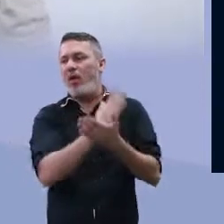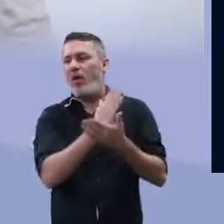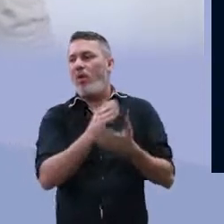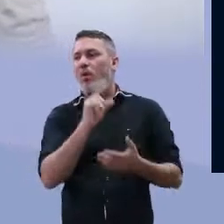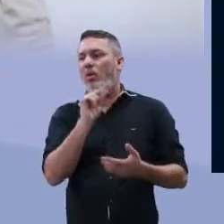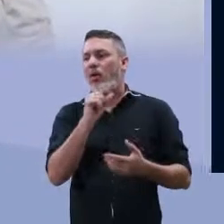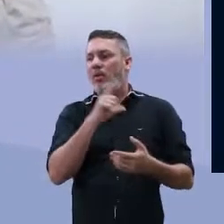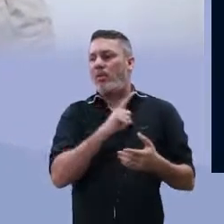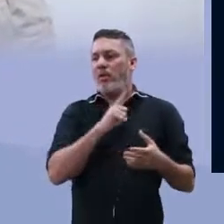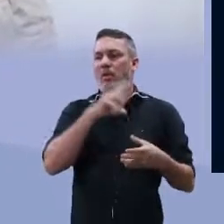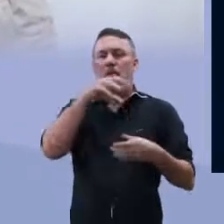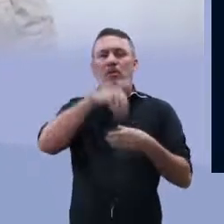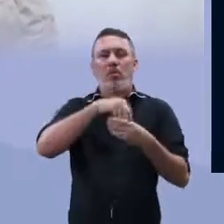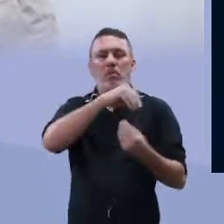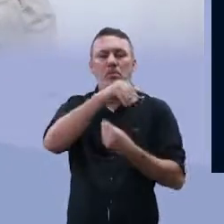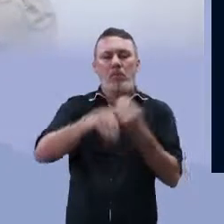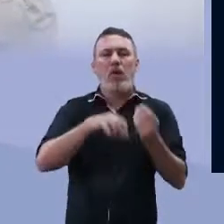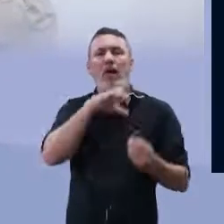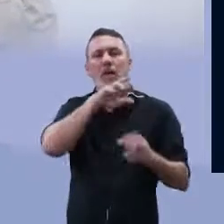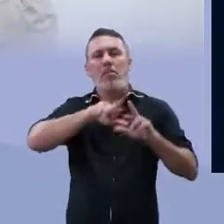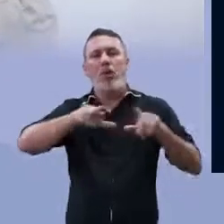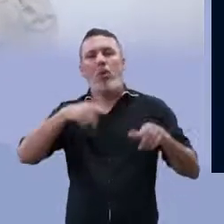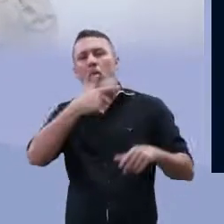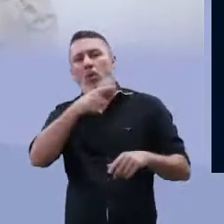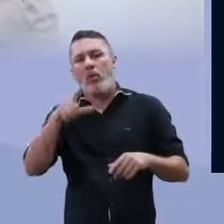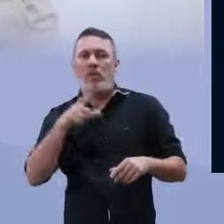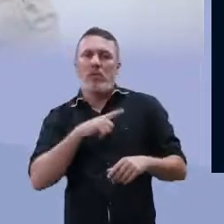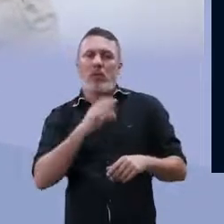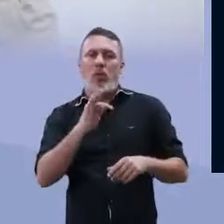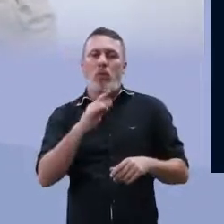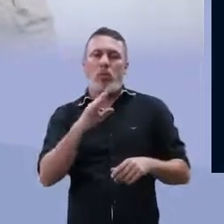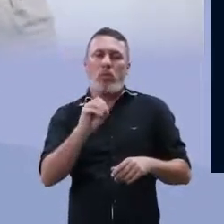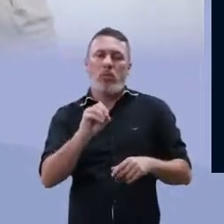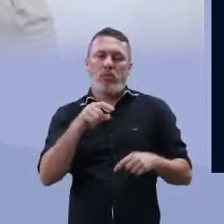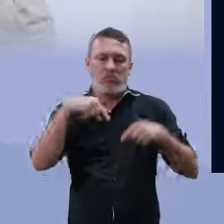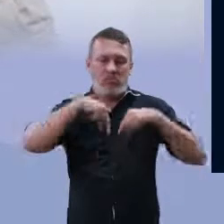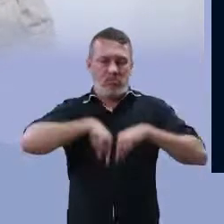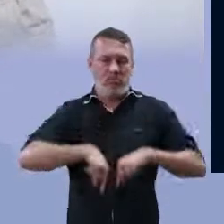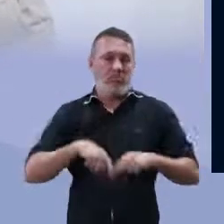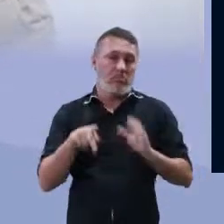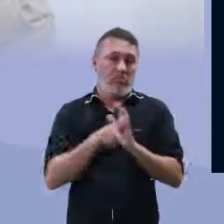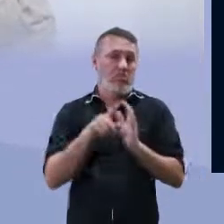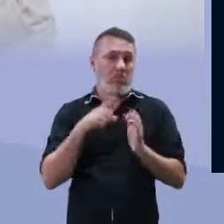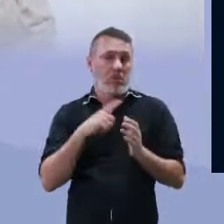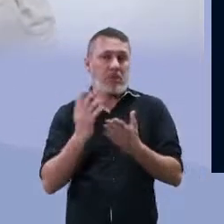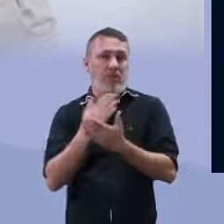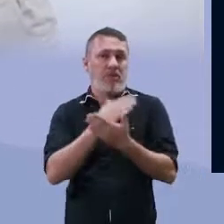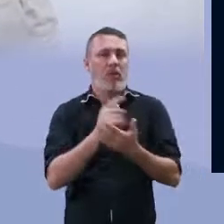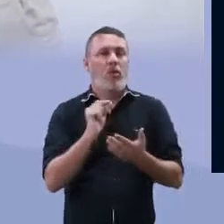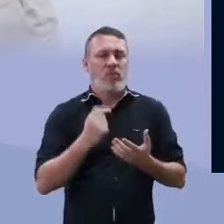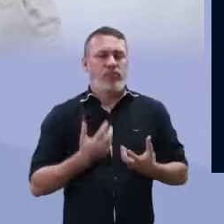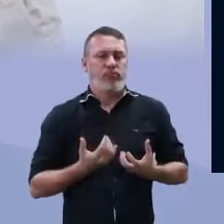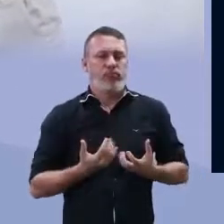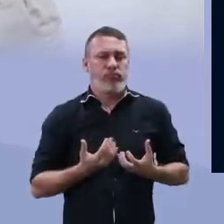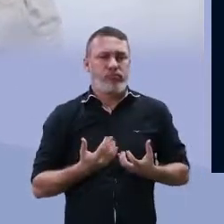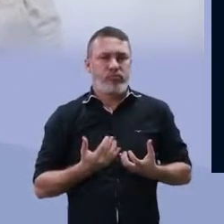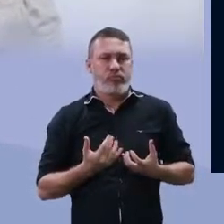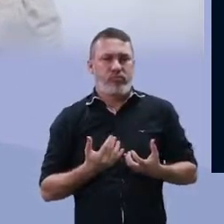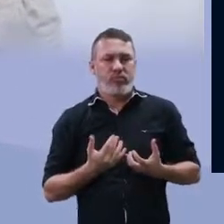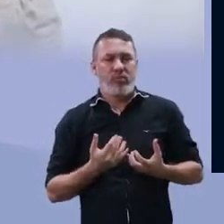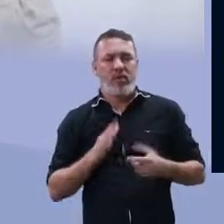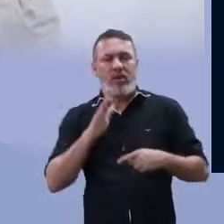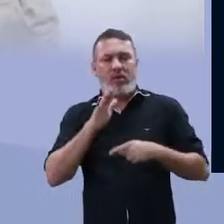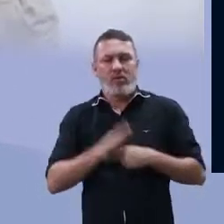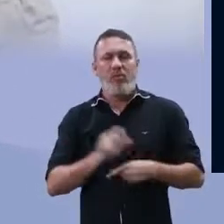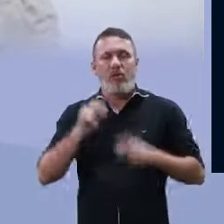endossimbióticos. O que é isso? Vivem em simbiose com outros animais, como, por exemplo, no tubo digestório de ruminantes. Eles